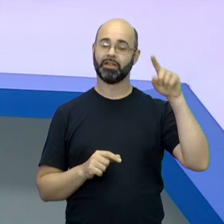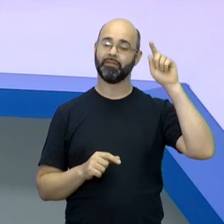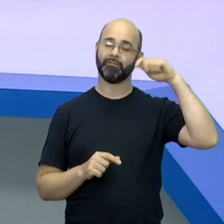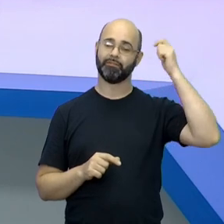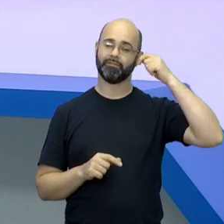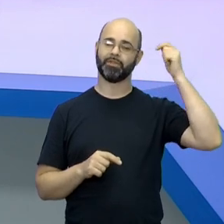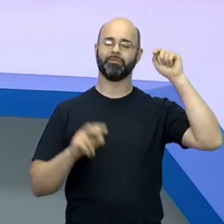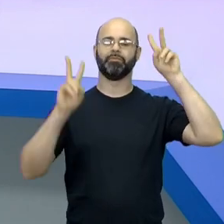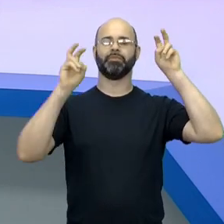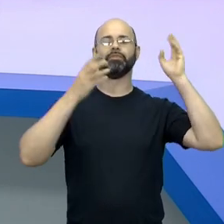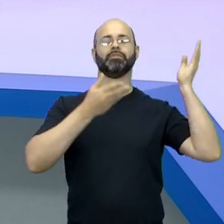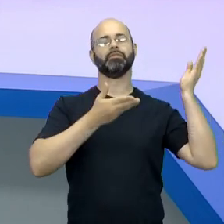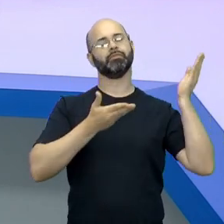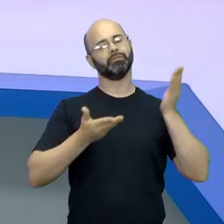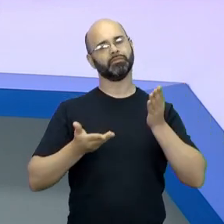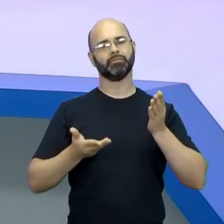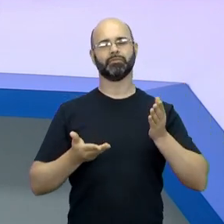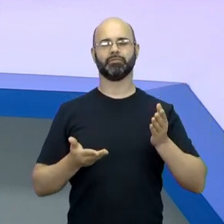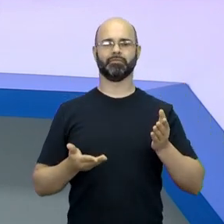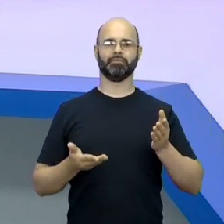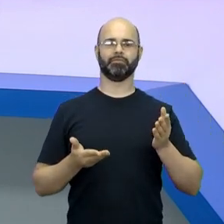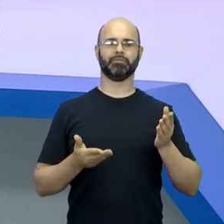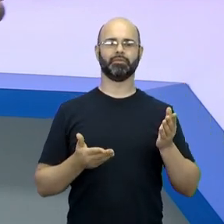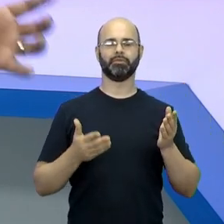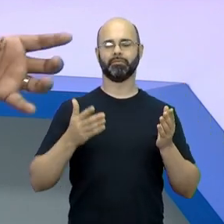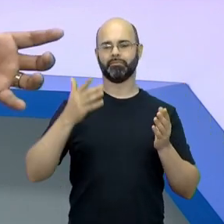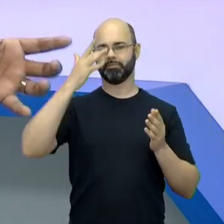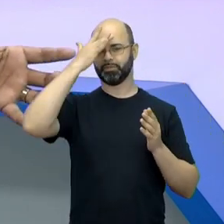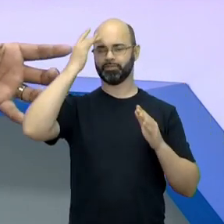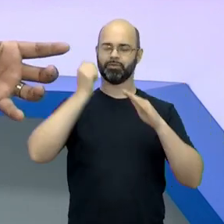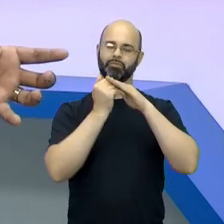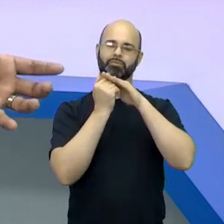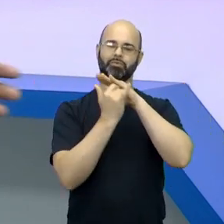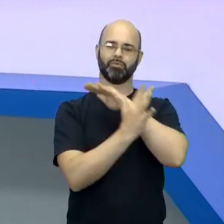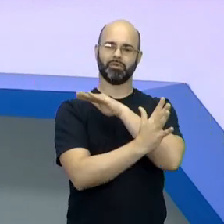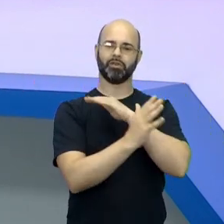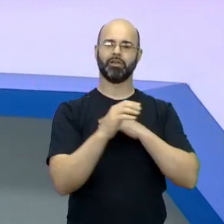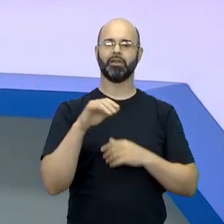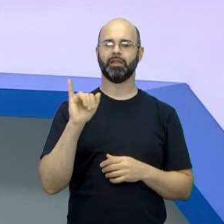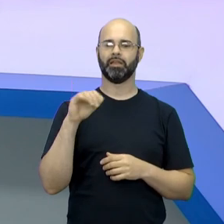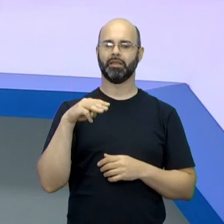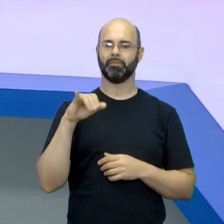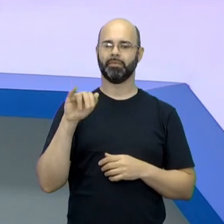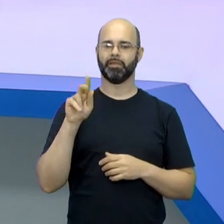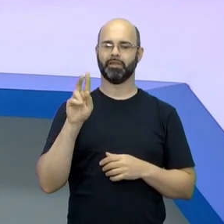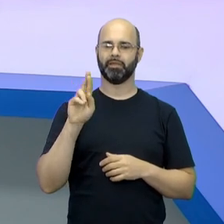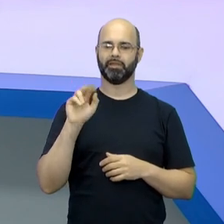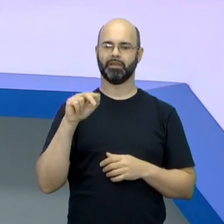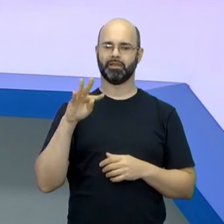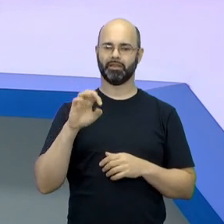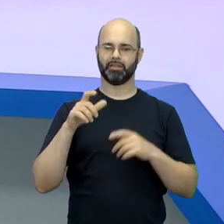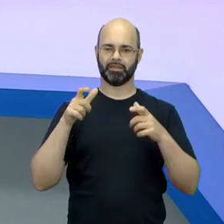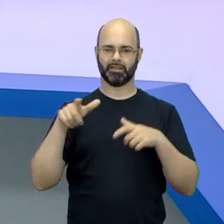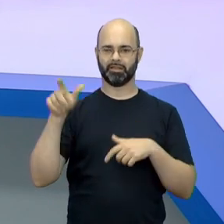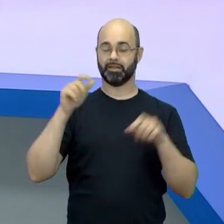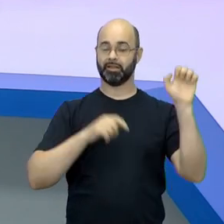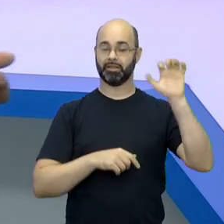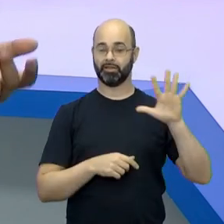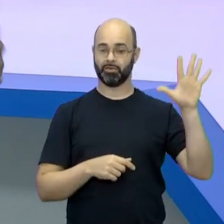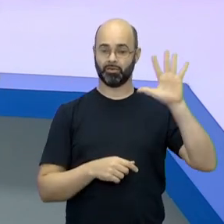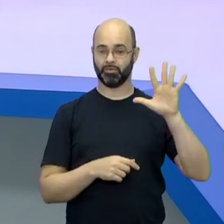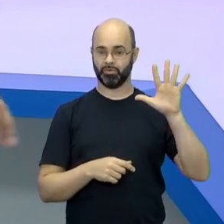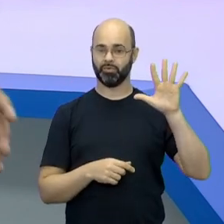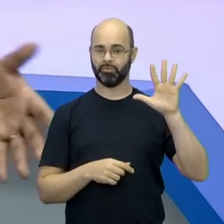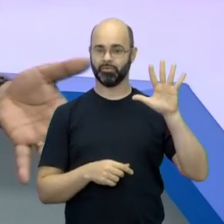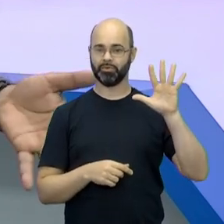que traz essa ideia. A ideia de que o imigrante africano, na Europa, ele é visto dessa forma.